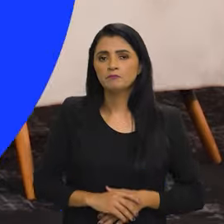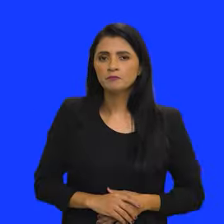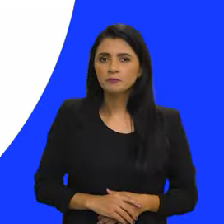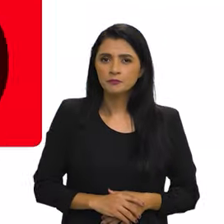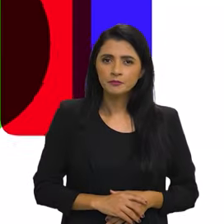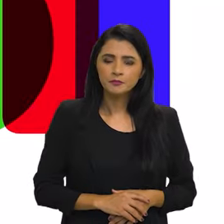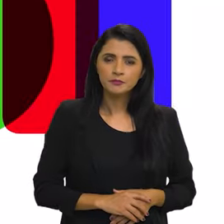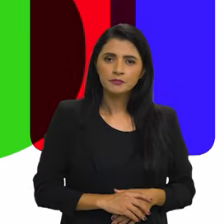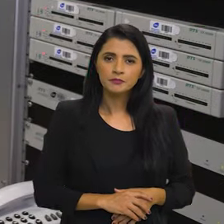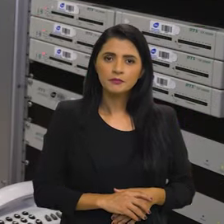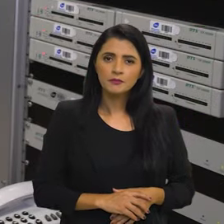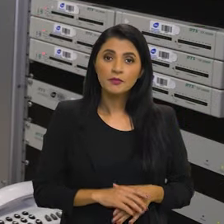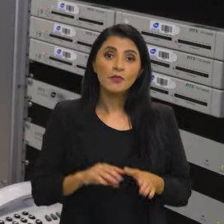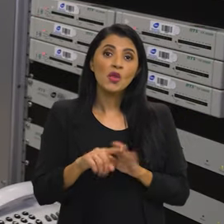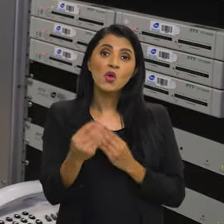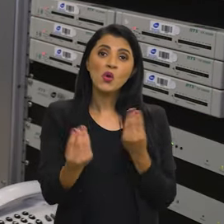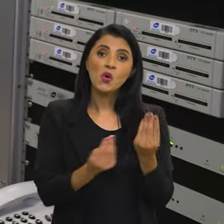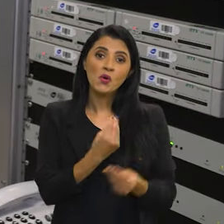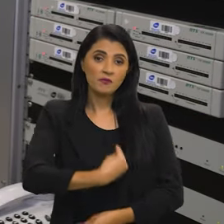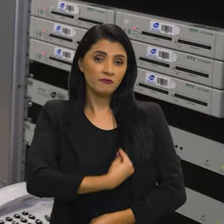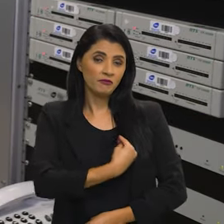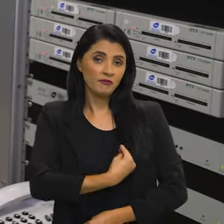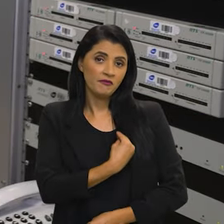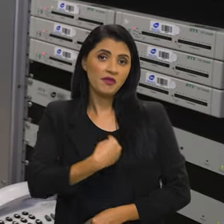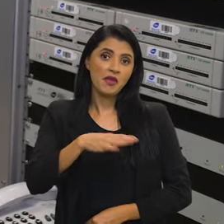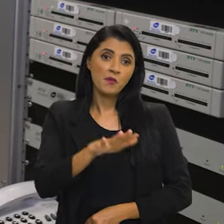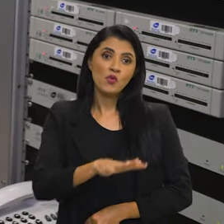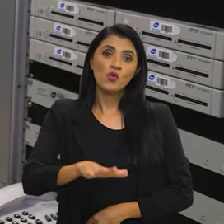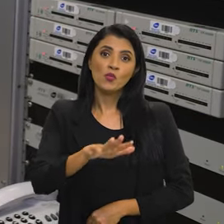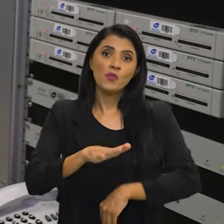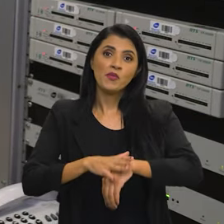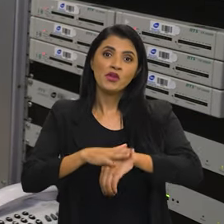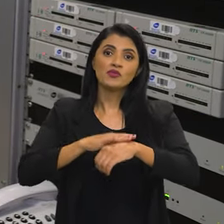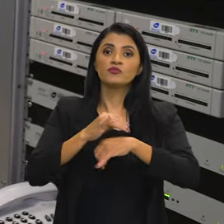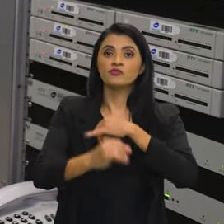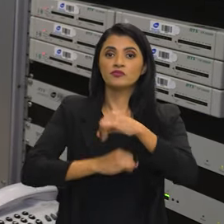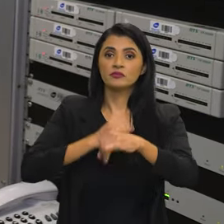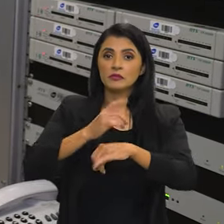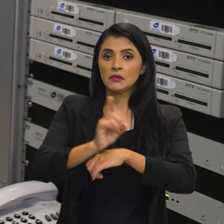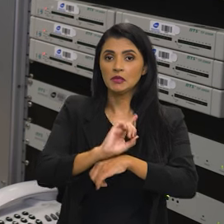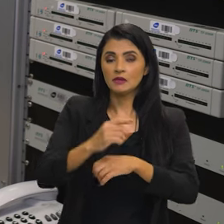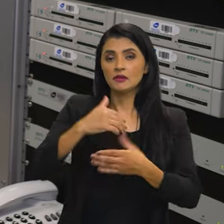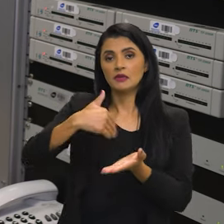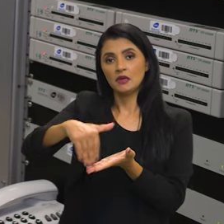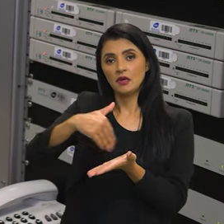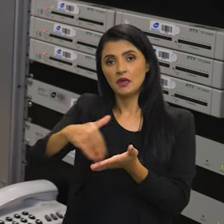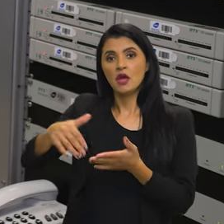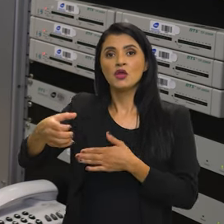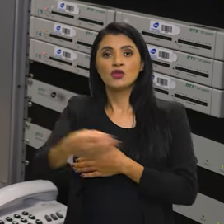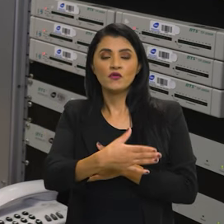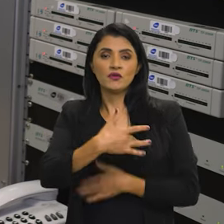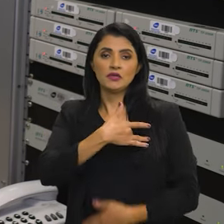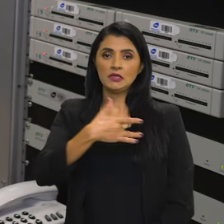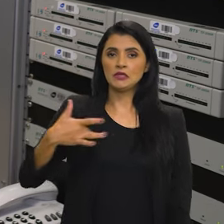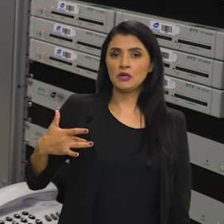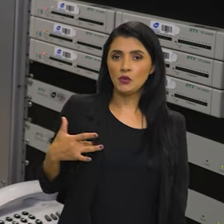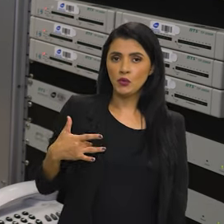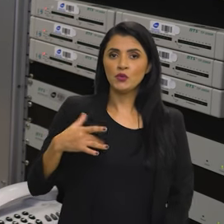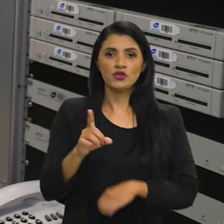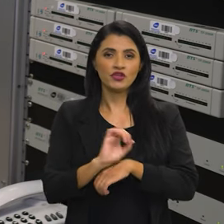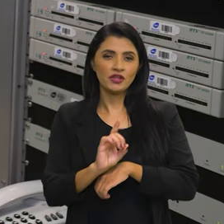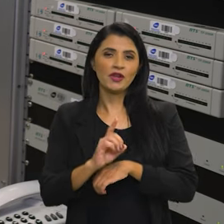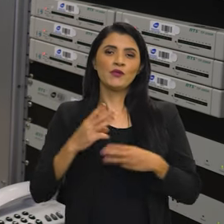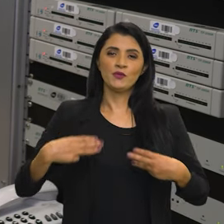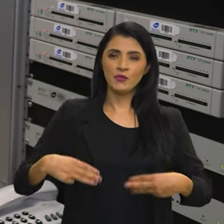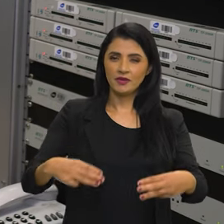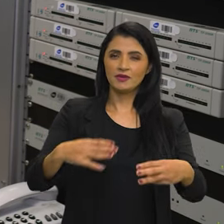medida. E como vivemos cada vez mais numa era digital, a Secretaria de Inovação e Saúde Digital